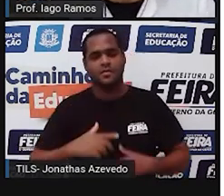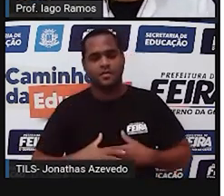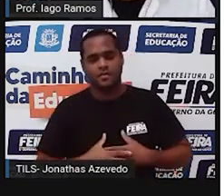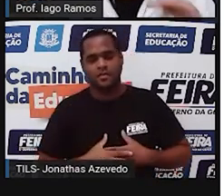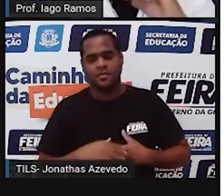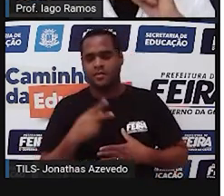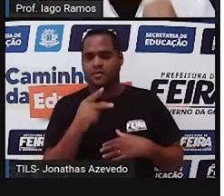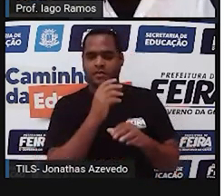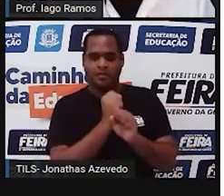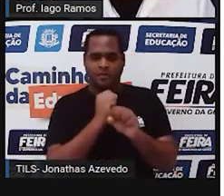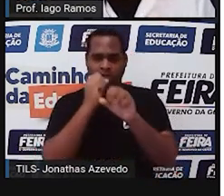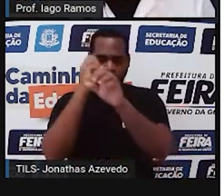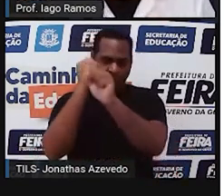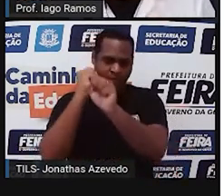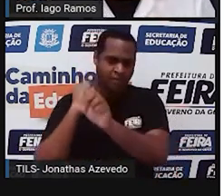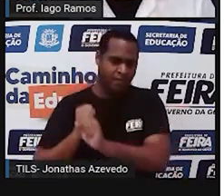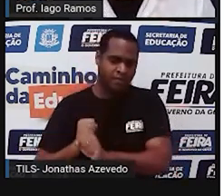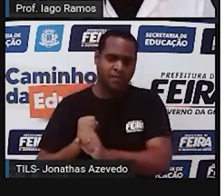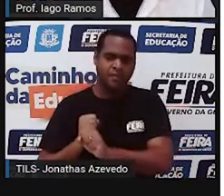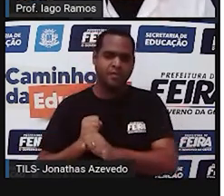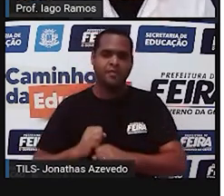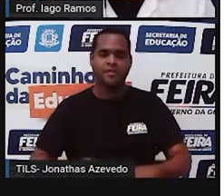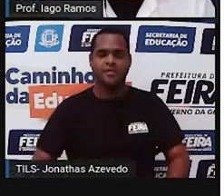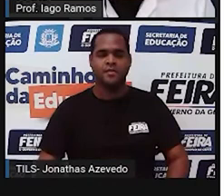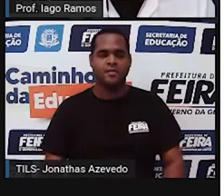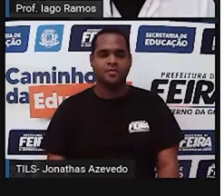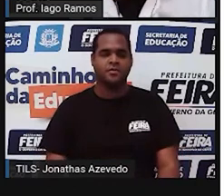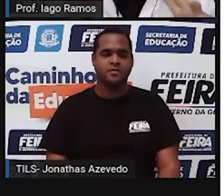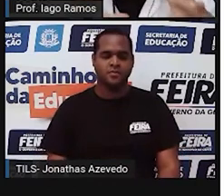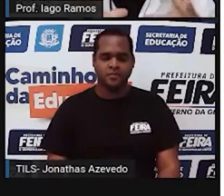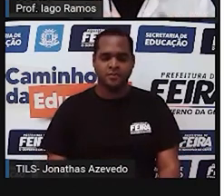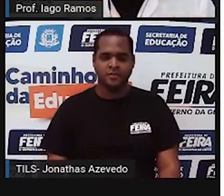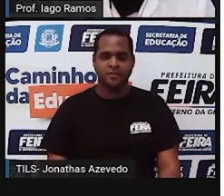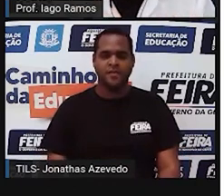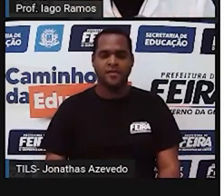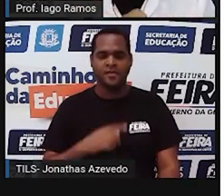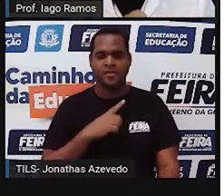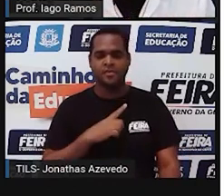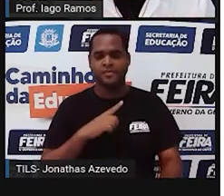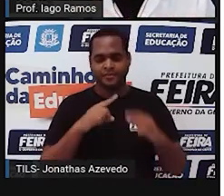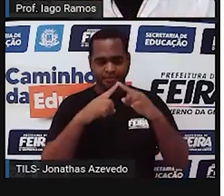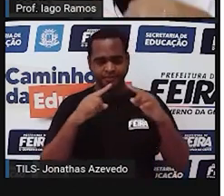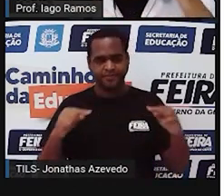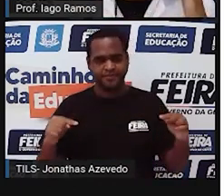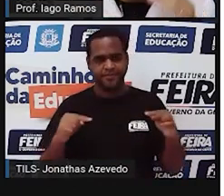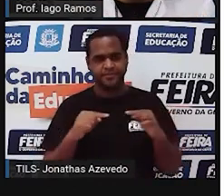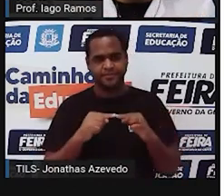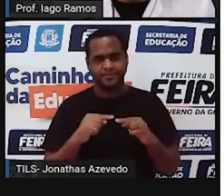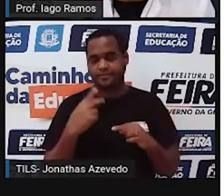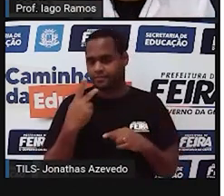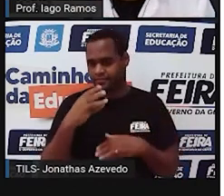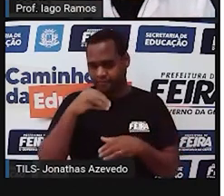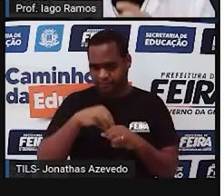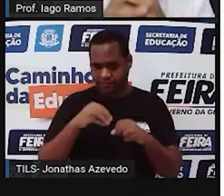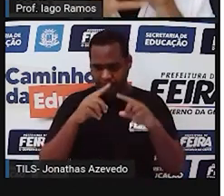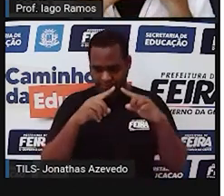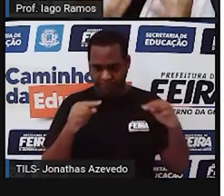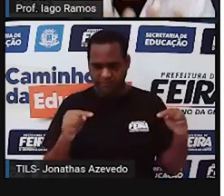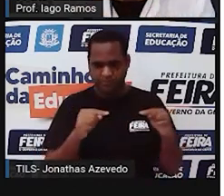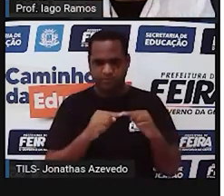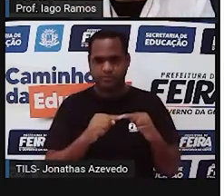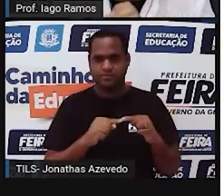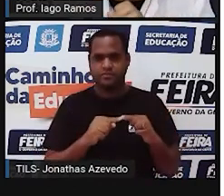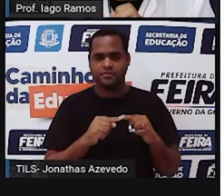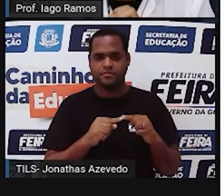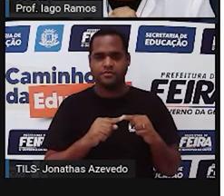soma esses três ângulos aí para mim, por gentileza, tá? Pega aqueles três ângulos ali dentro desse triângulo obtusângulo e faz uma